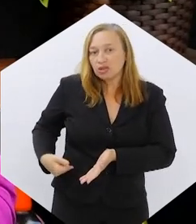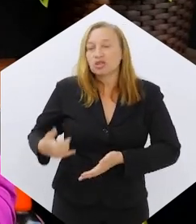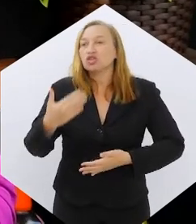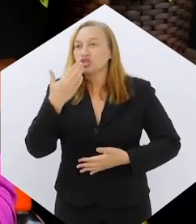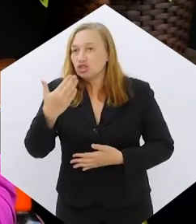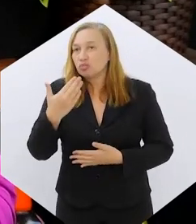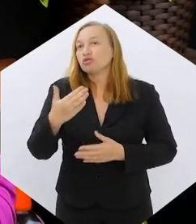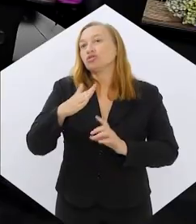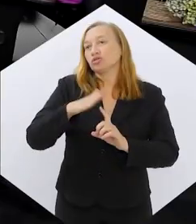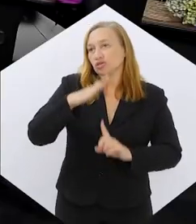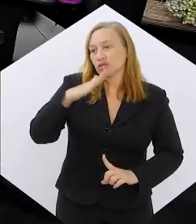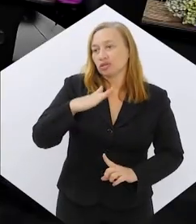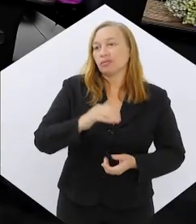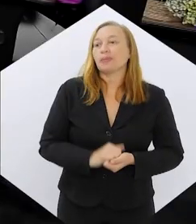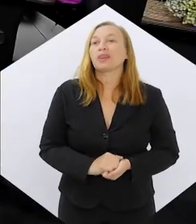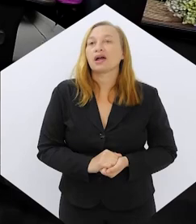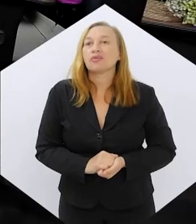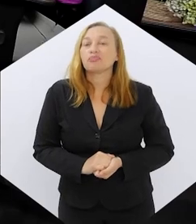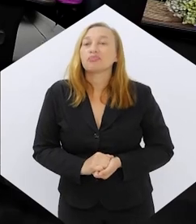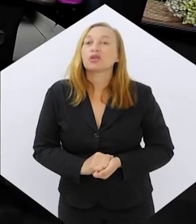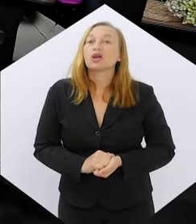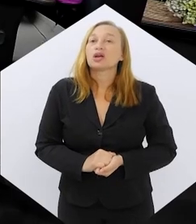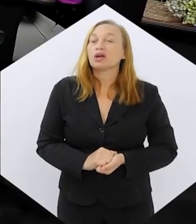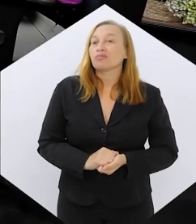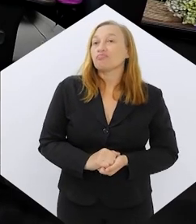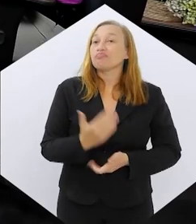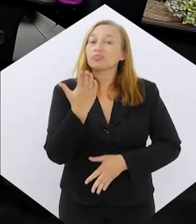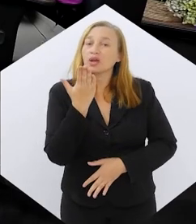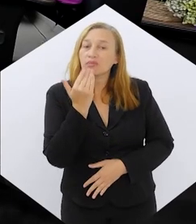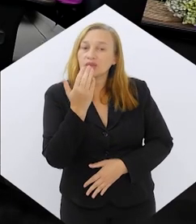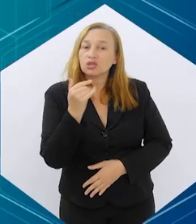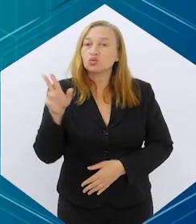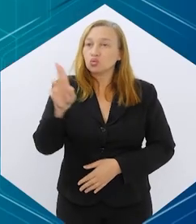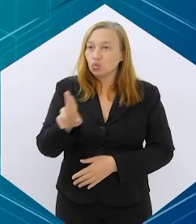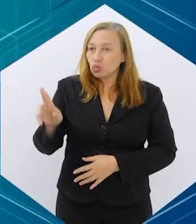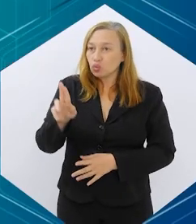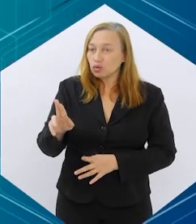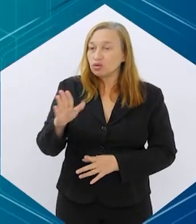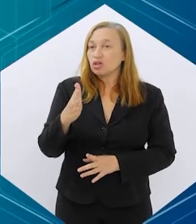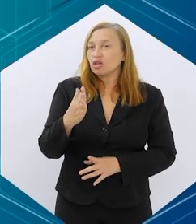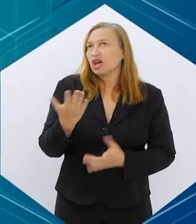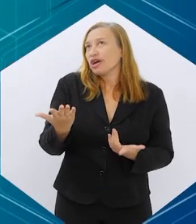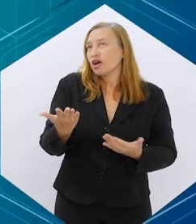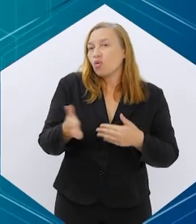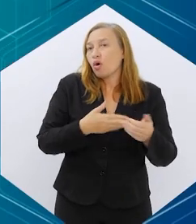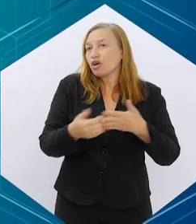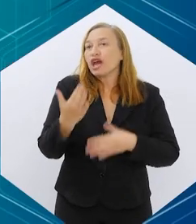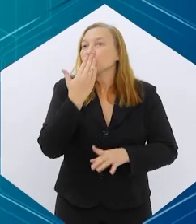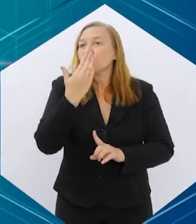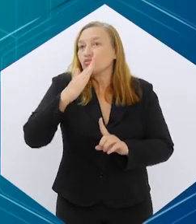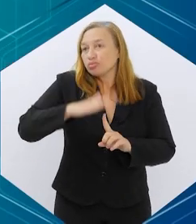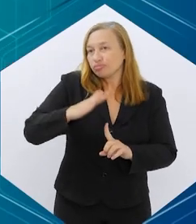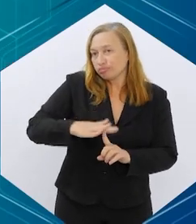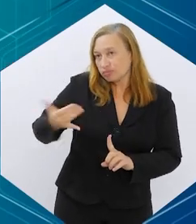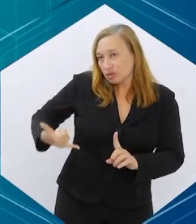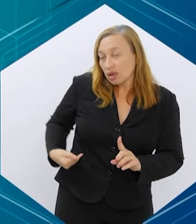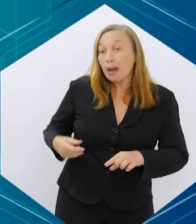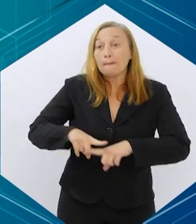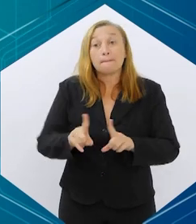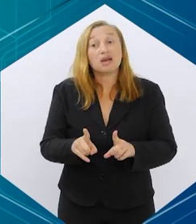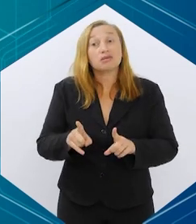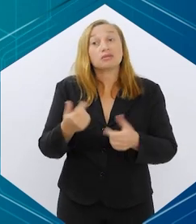canetas para emagrecer? Bom, a alimentação dos usuários de Ozempic deve ser saudável como qualquer outro paciente, mas